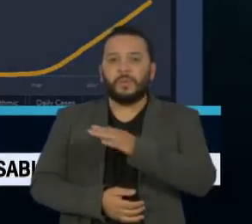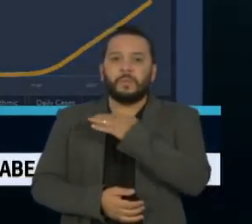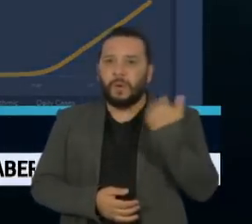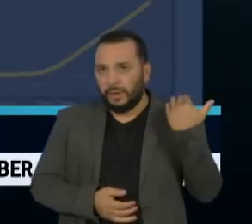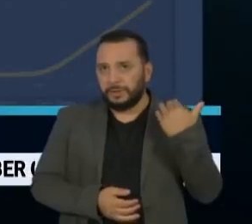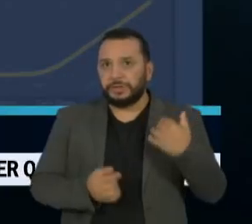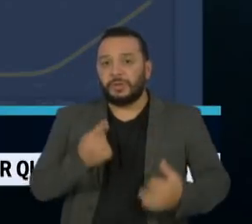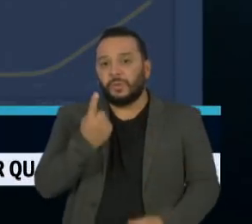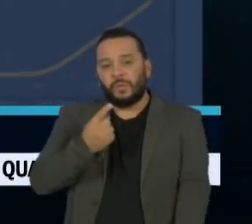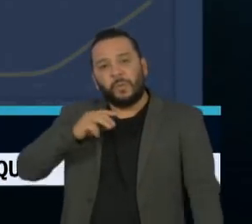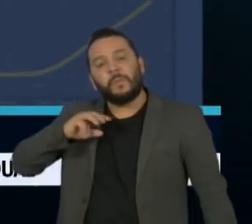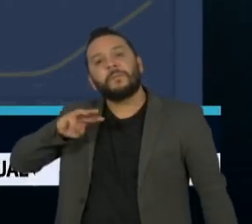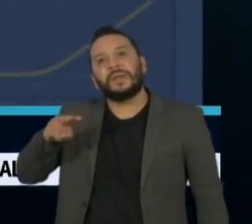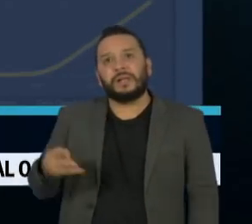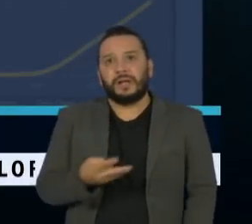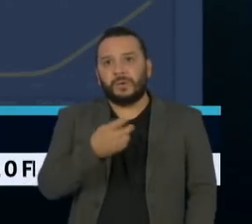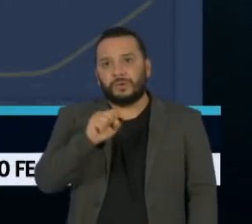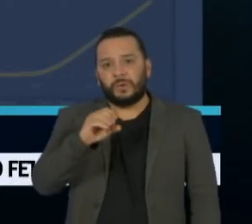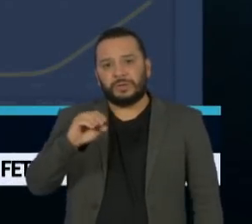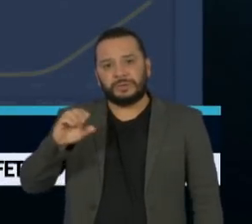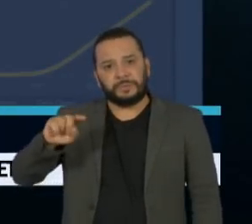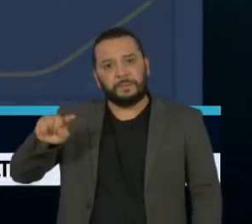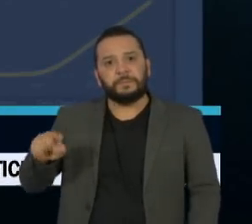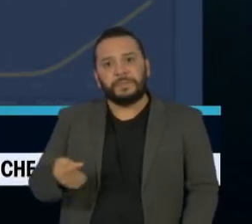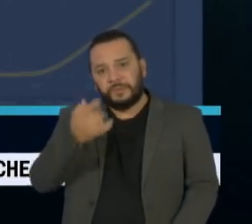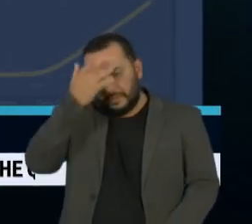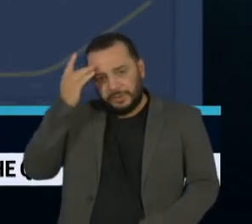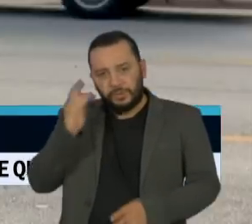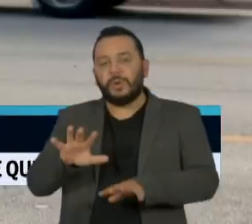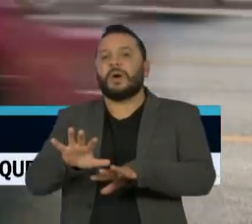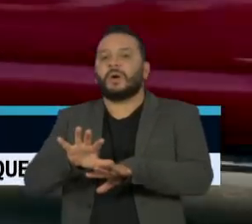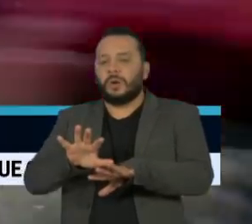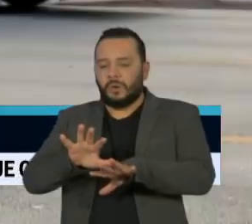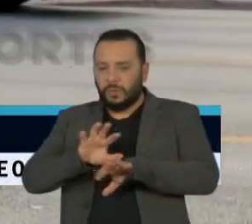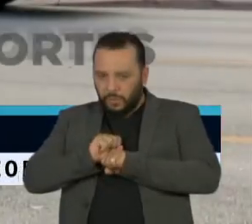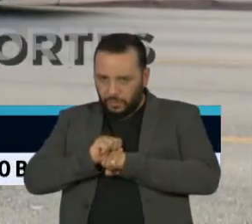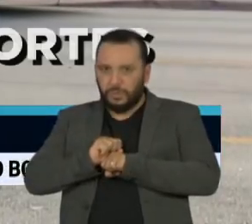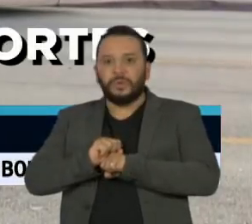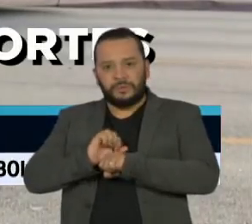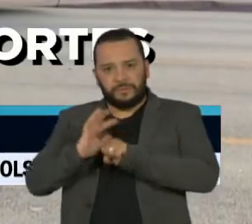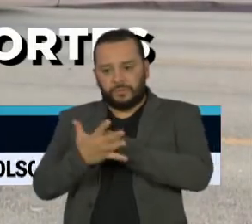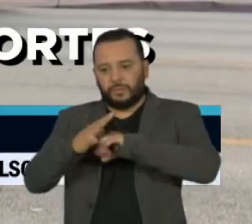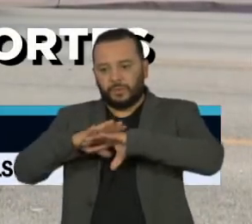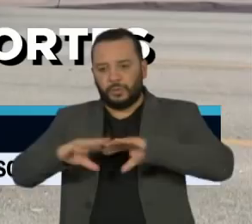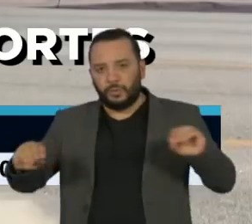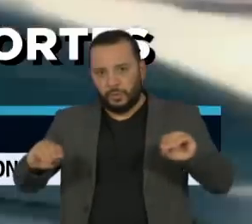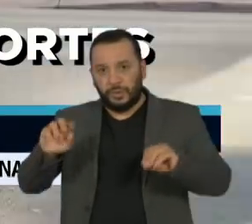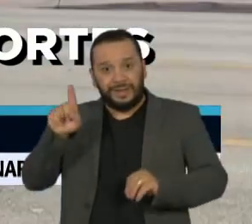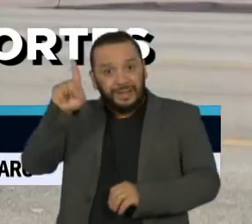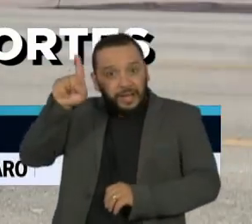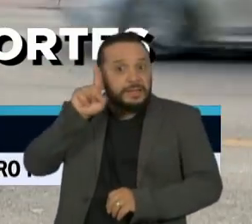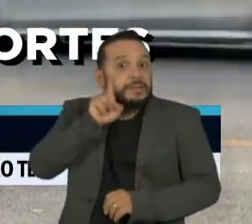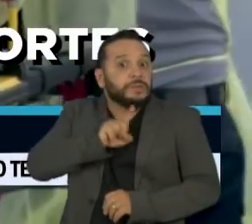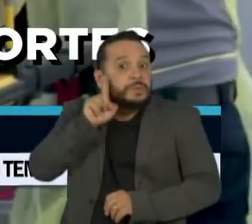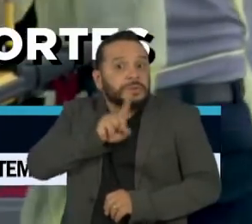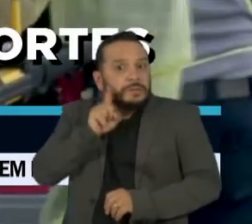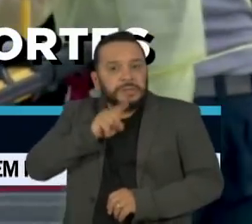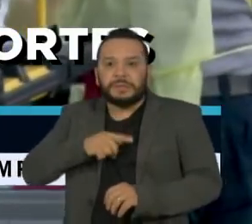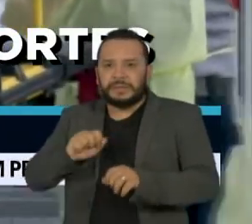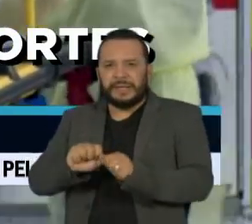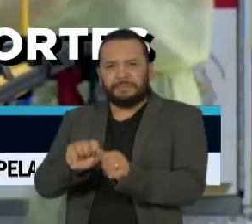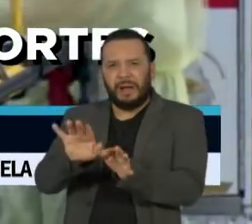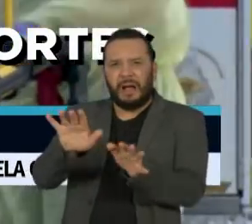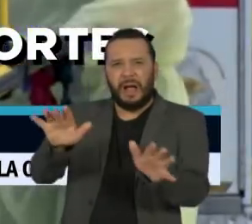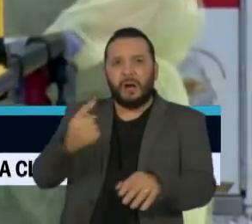e 1 milhão e 800 mil pacientes recuperados. Os Estados Unidos são o atual epicentro da Covid-19 com 1